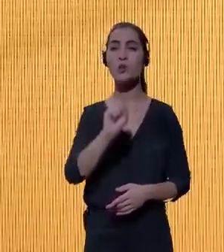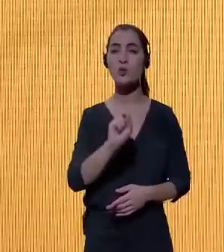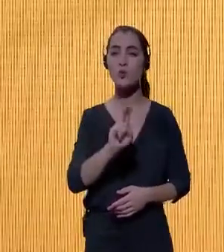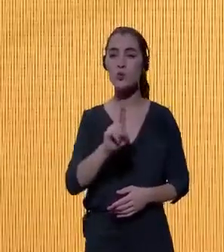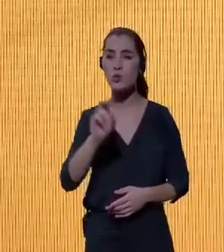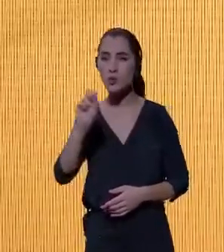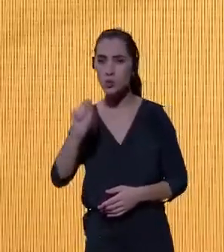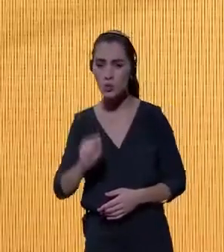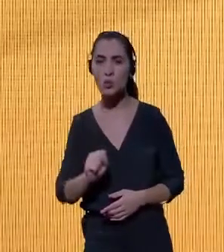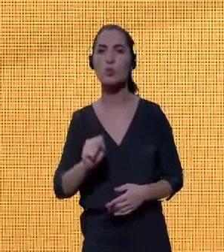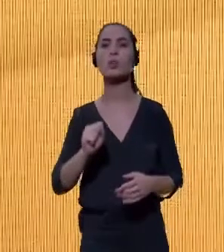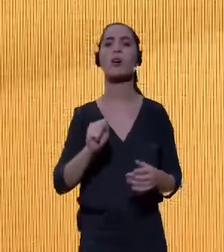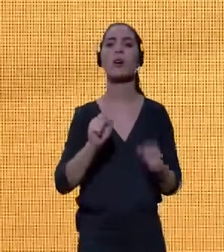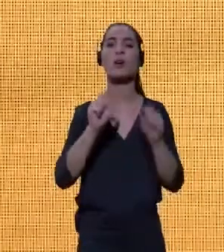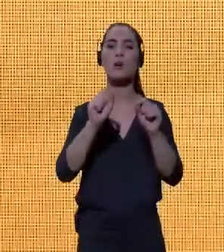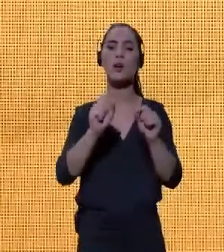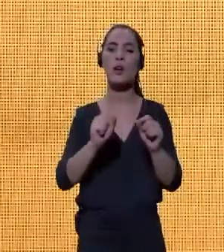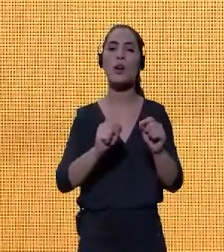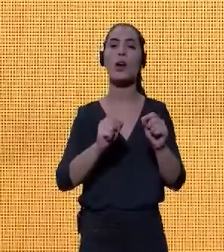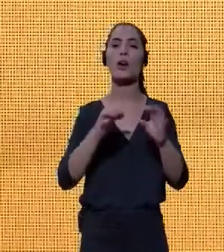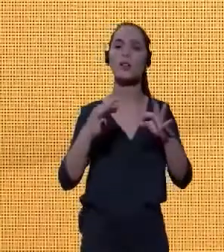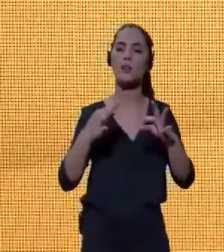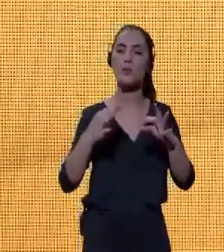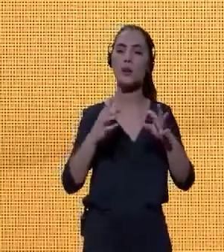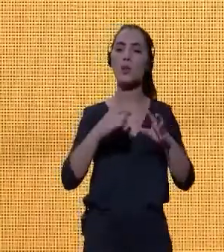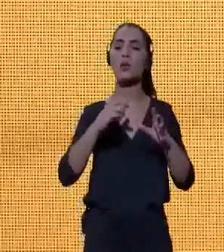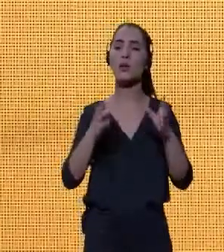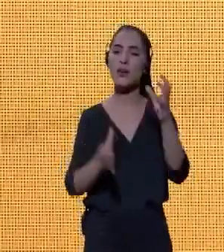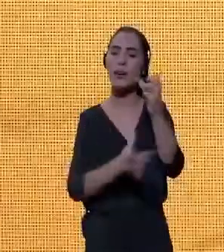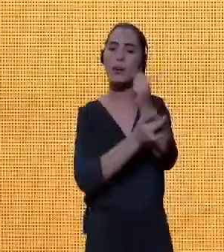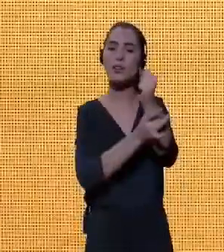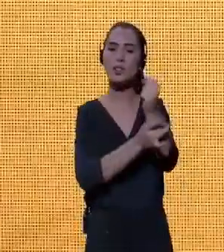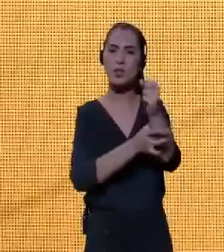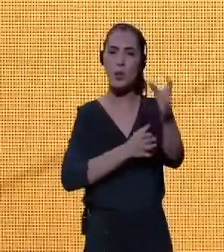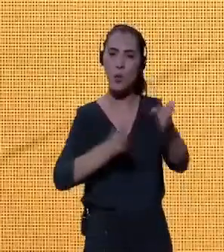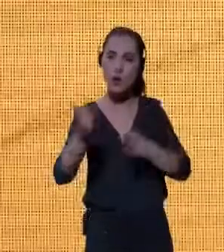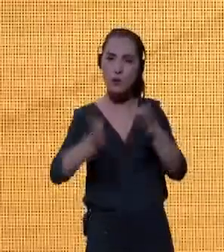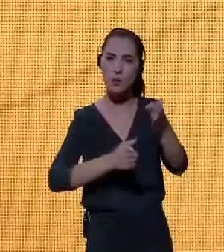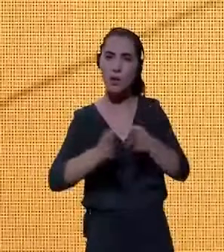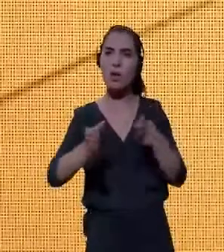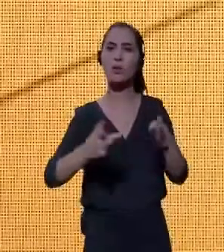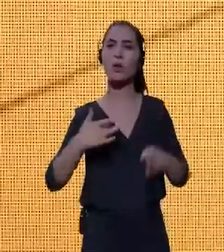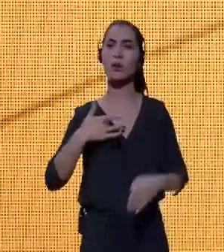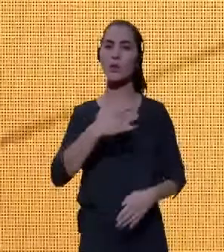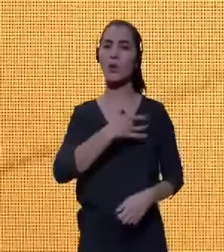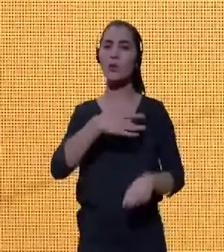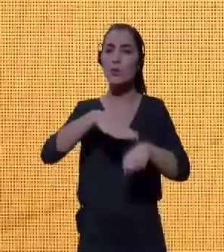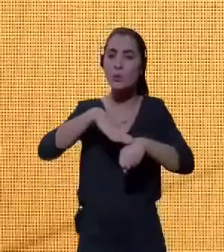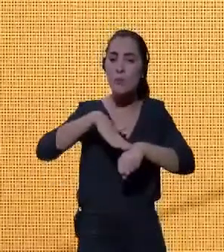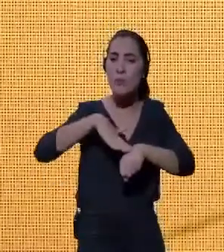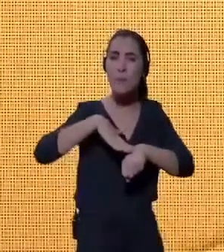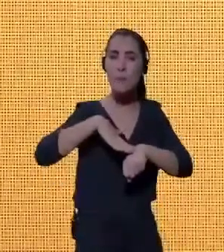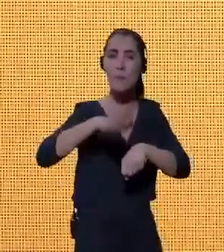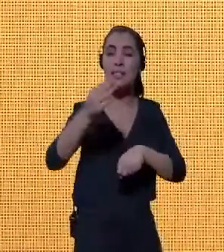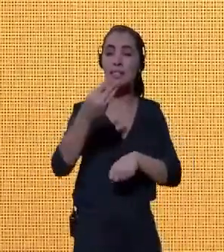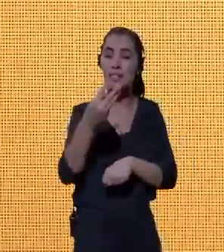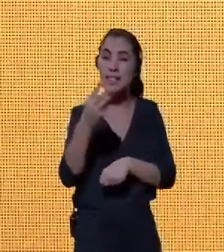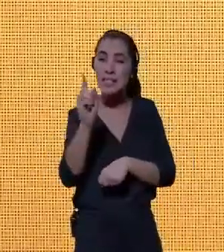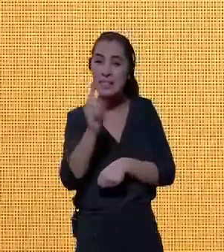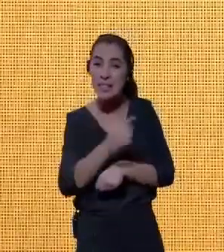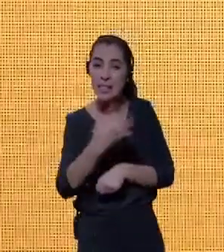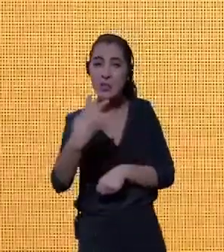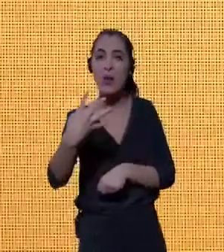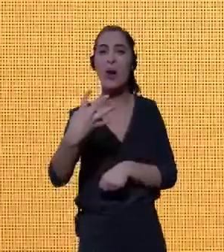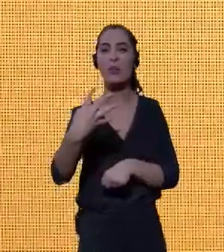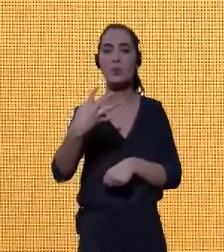integralidade do acesso, e, portanto, garante serviços de saúde para mais de três quartos da população brasileira,